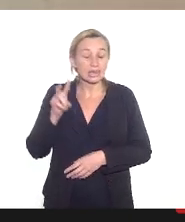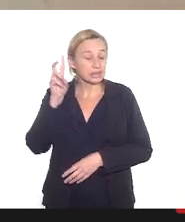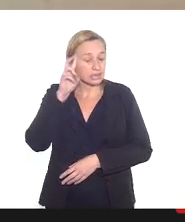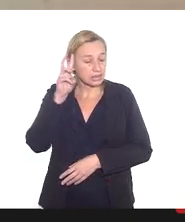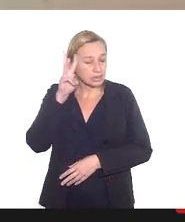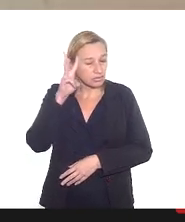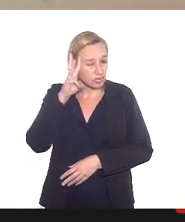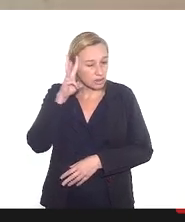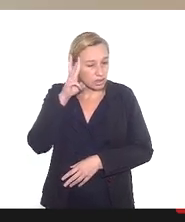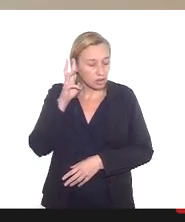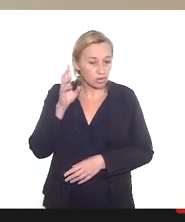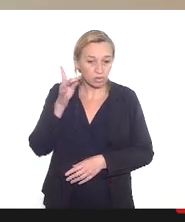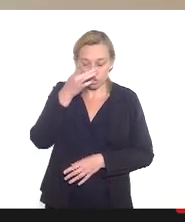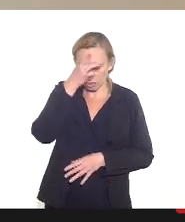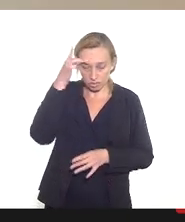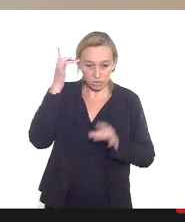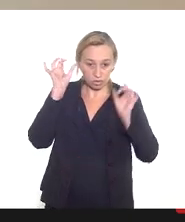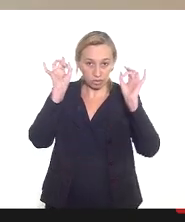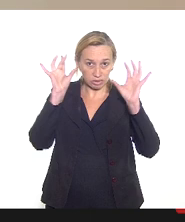-feira com especialistas